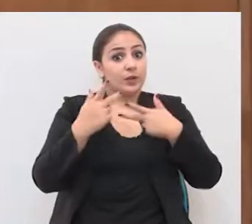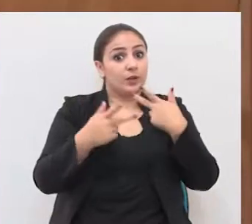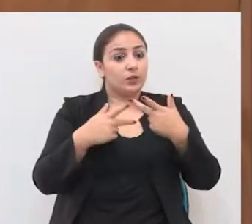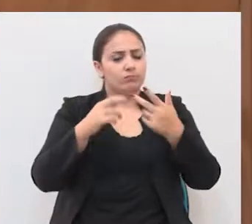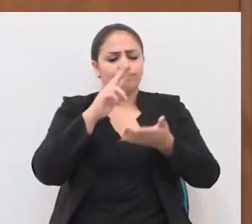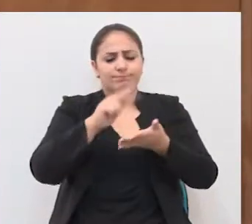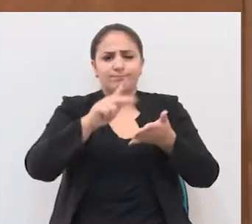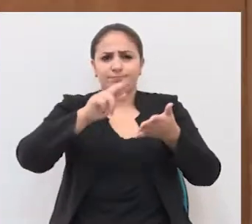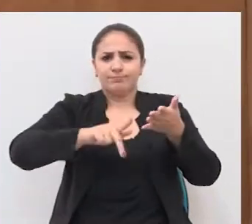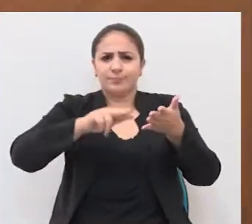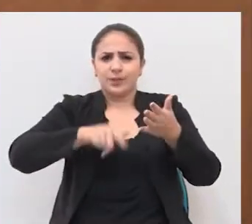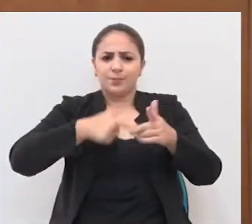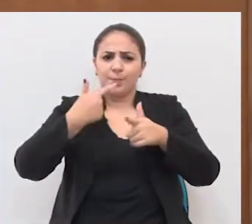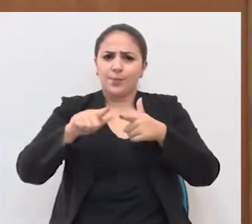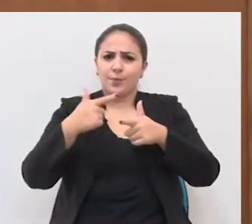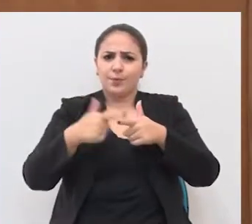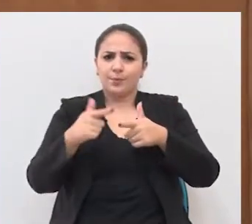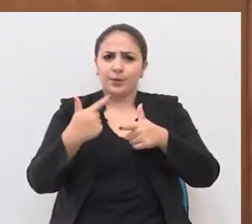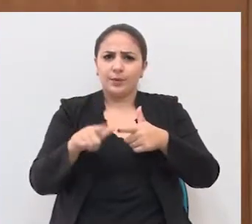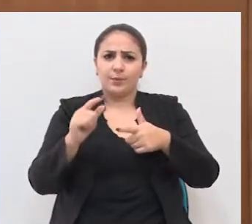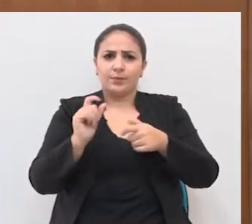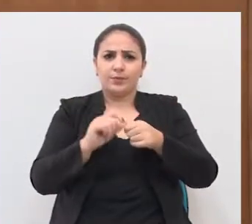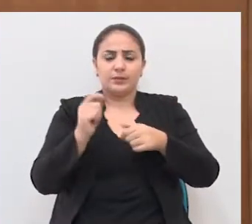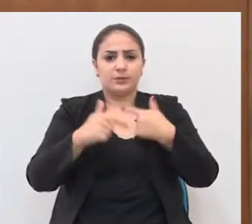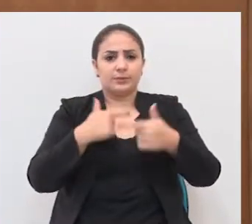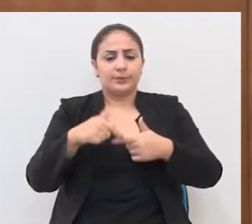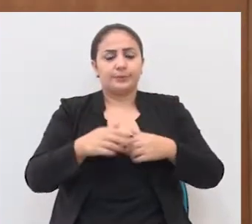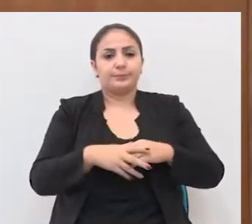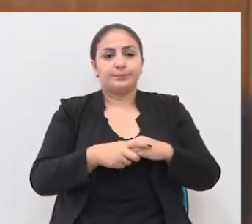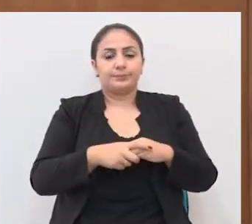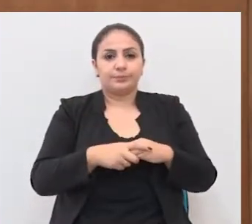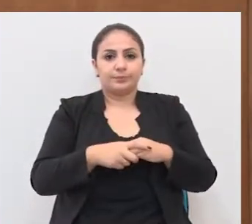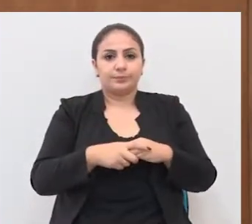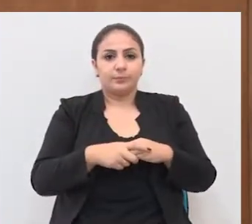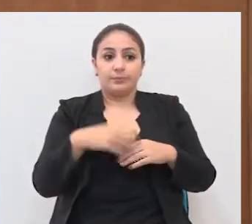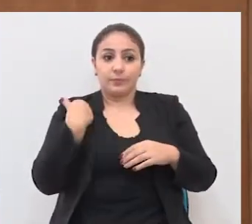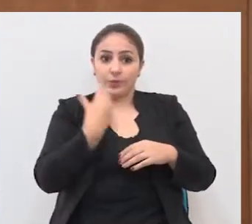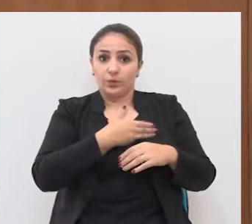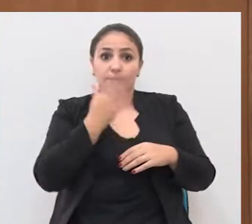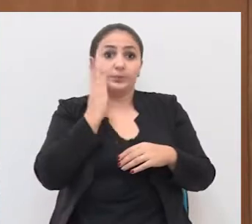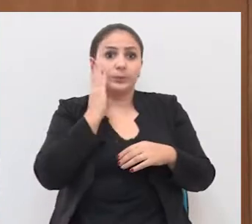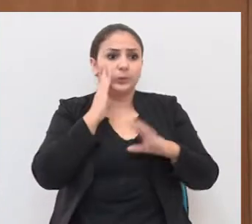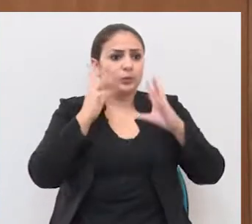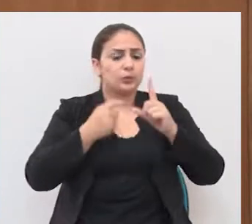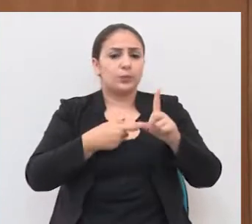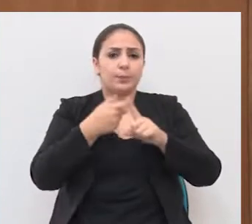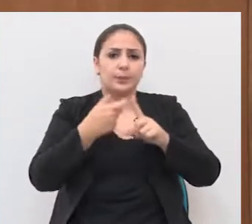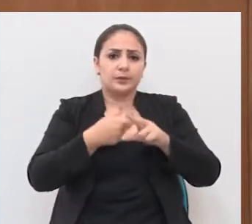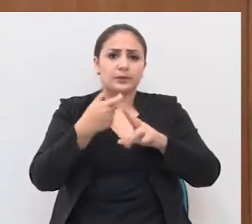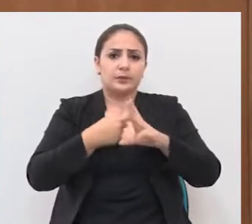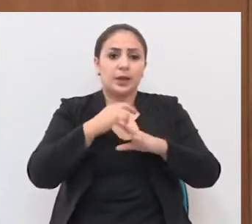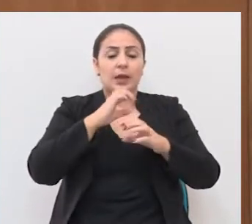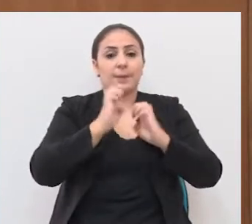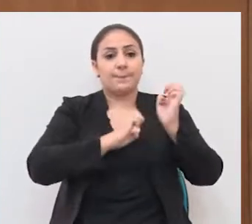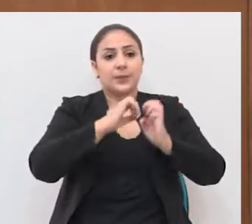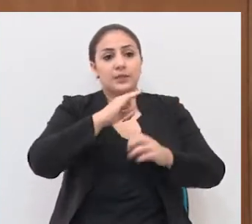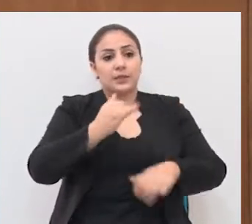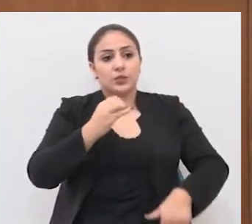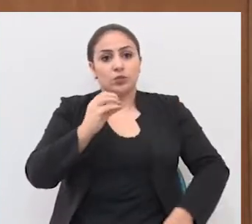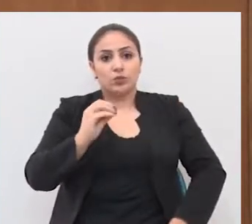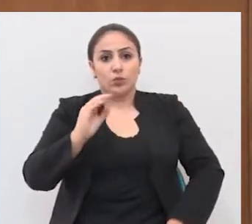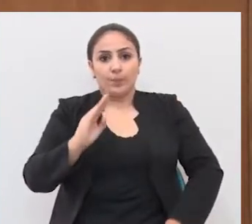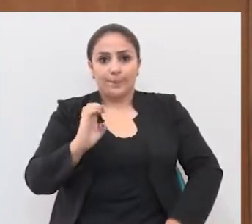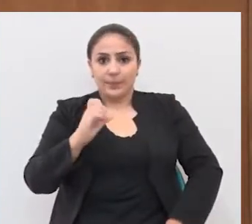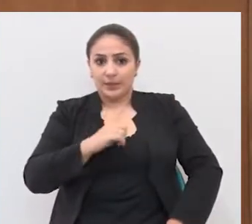comentou que são diversos problemas para a prestação dos serviços. Nós sabemos que todo mês a empresa Job tem passado por